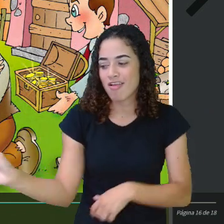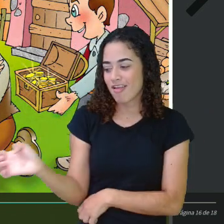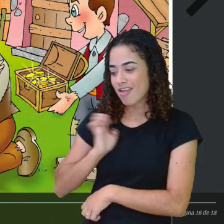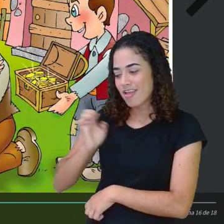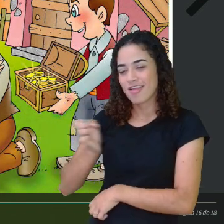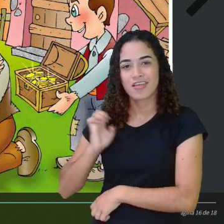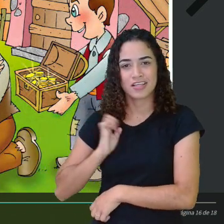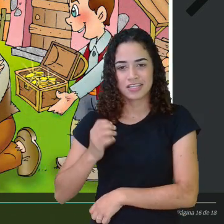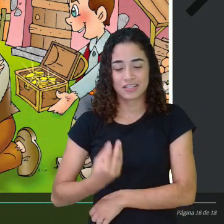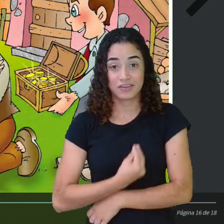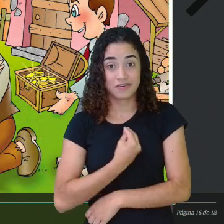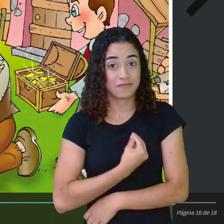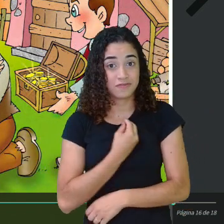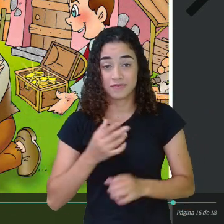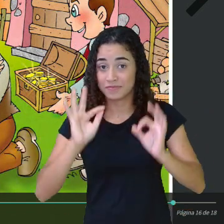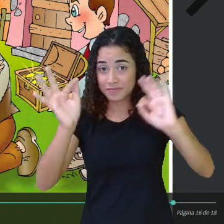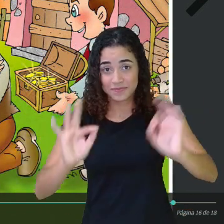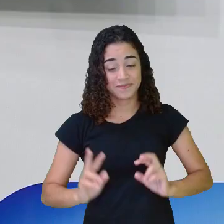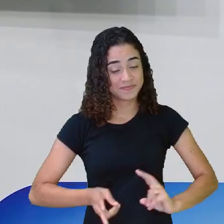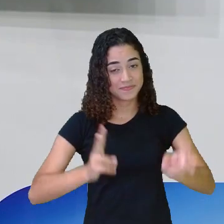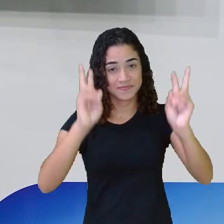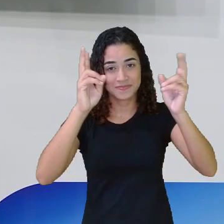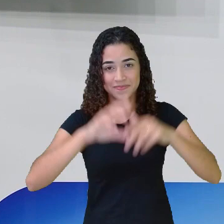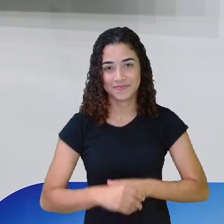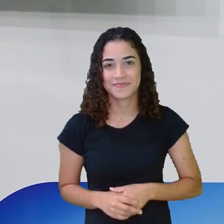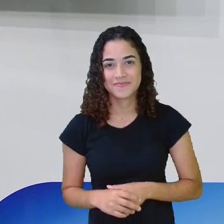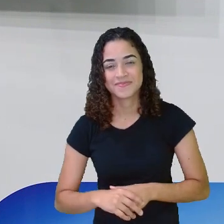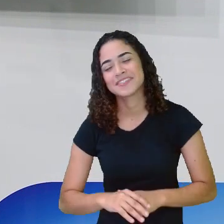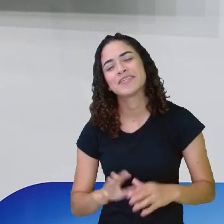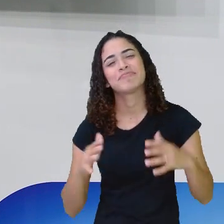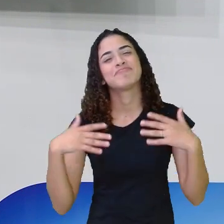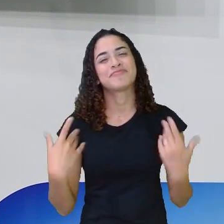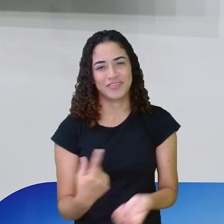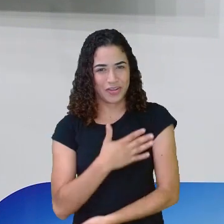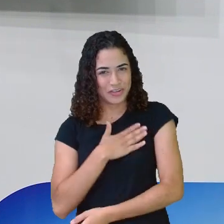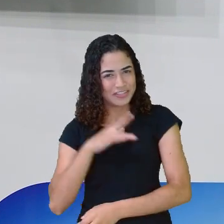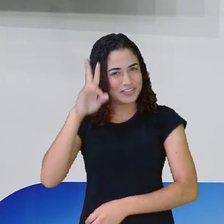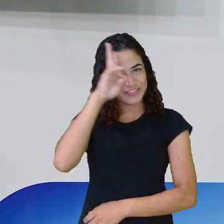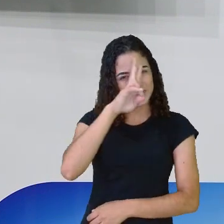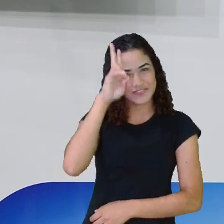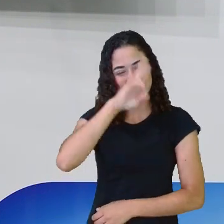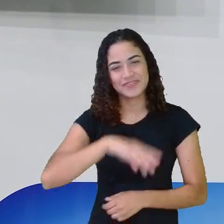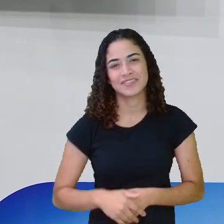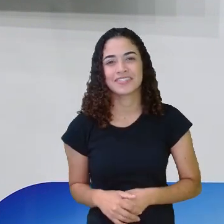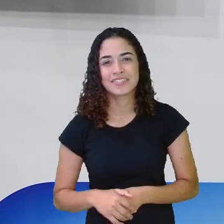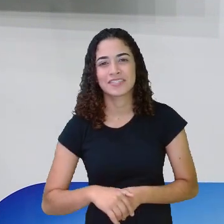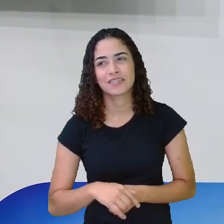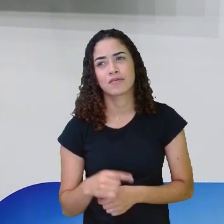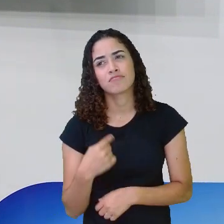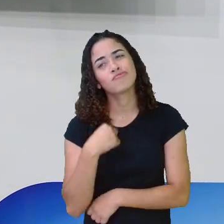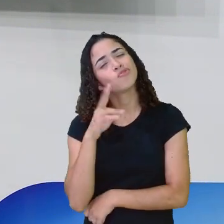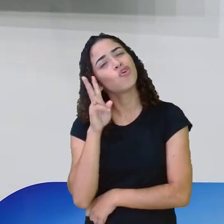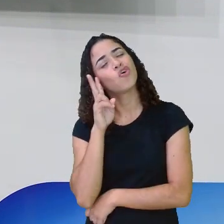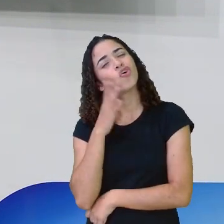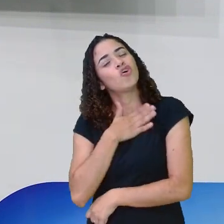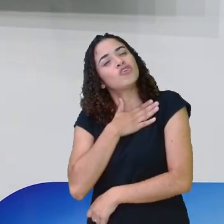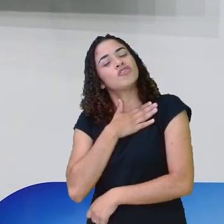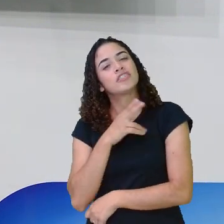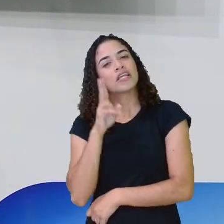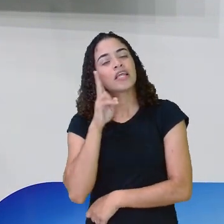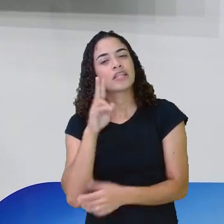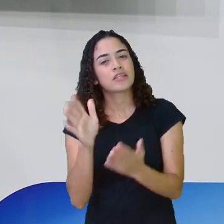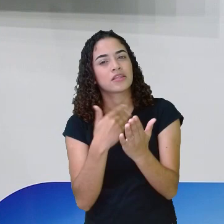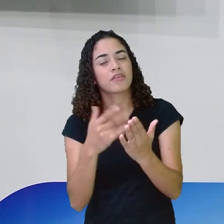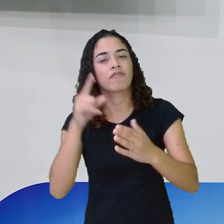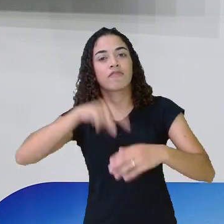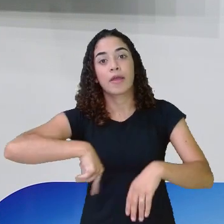e viveram felizes para sempre. E aí, quinto ano, gostaram da história? Eu gostei desse livro, porque ele é bem colorido, né?